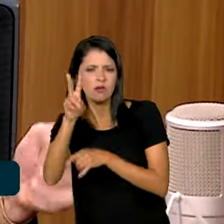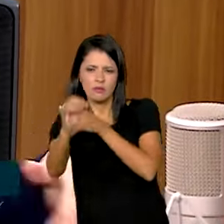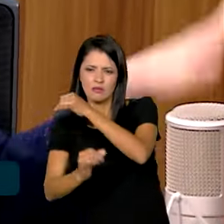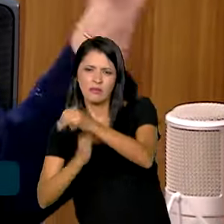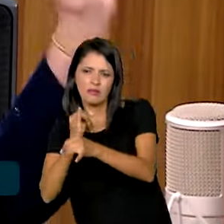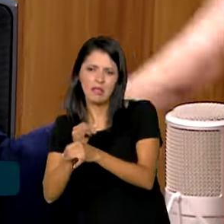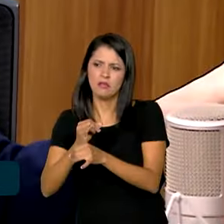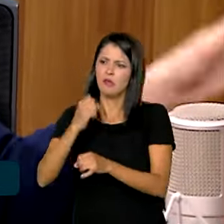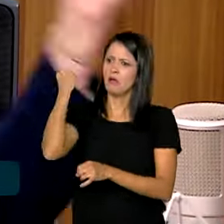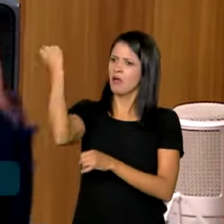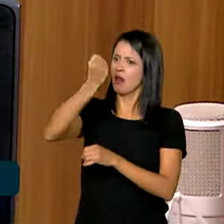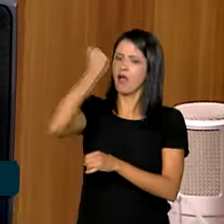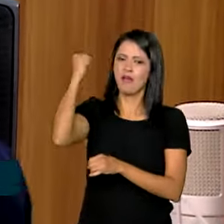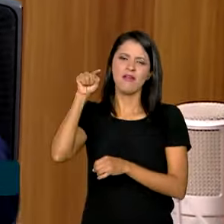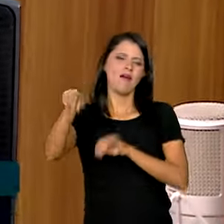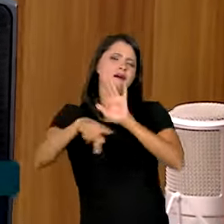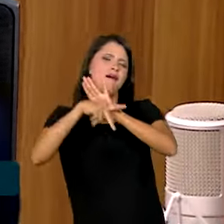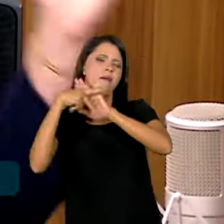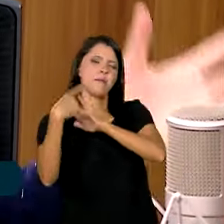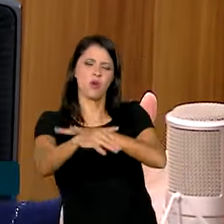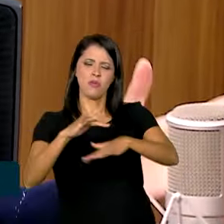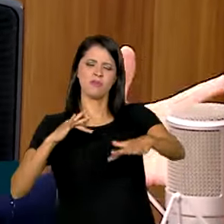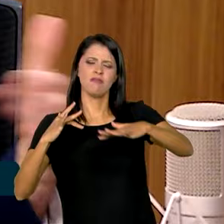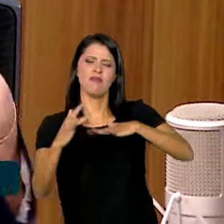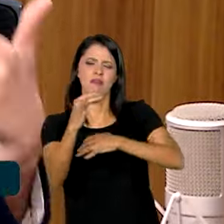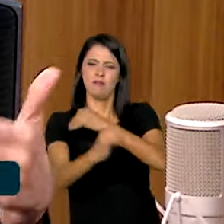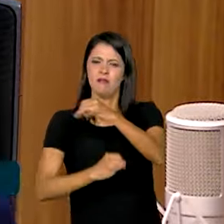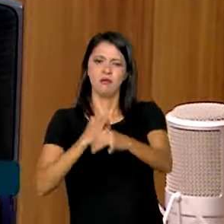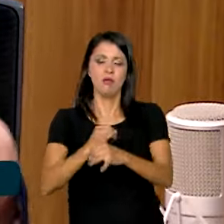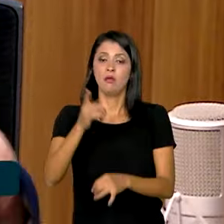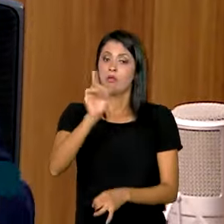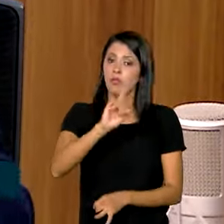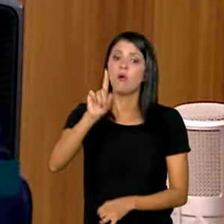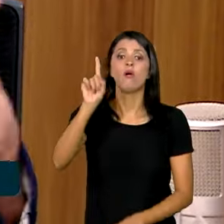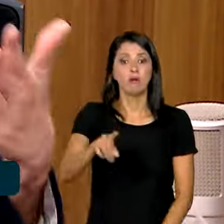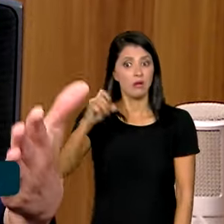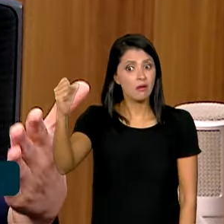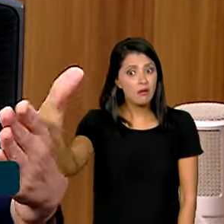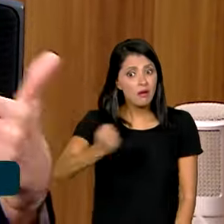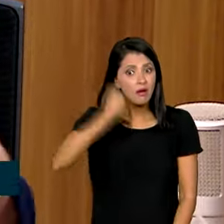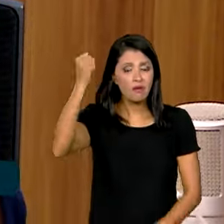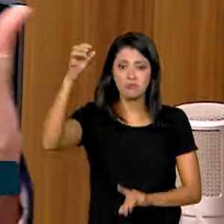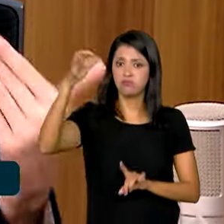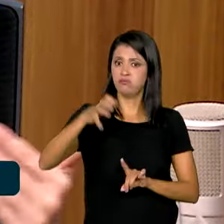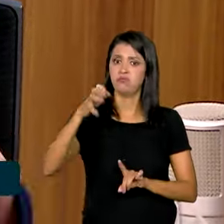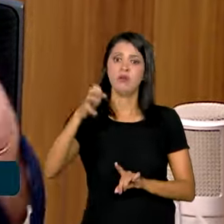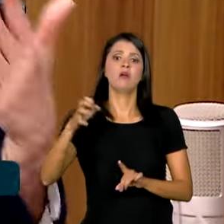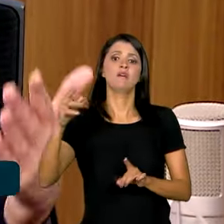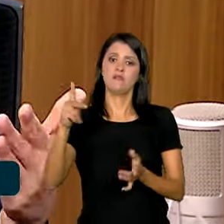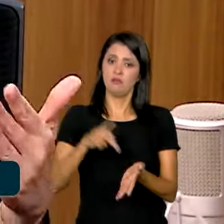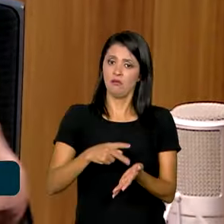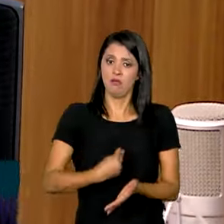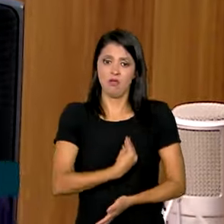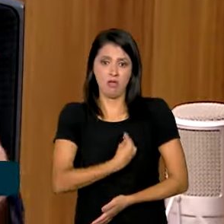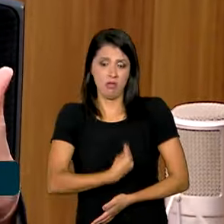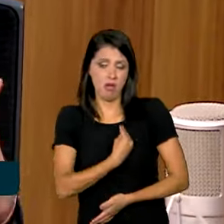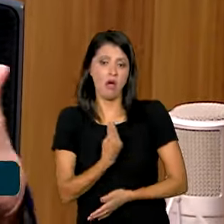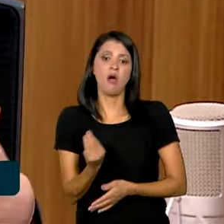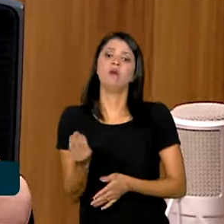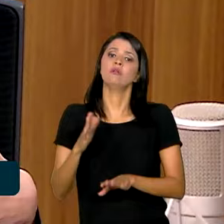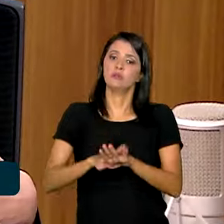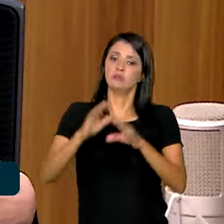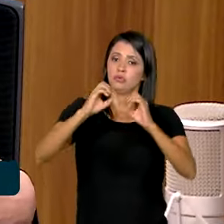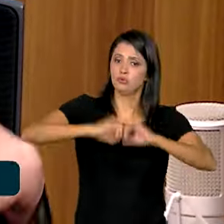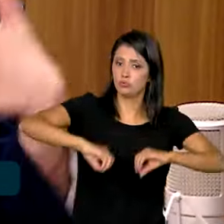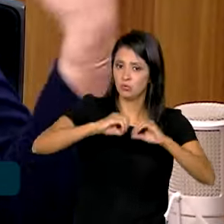minimizado. Ah, isso é um negócio da internet, online e tal. E não, tem um efeito na vida prática, na vida real, na vida offline enorme.